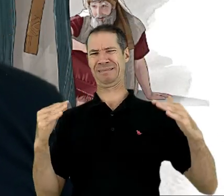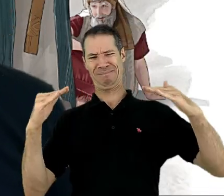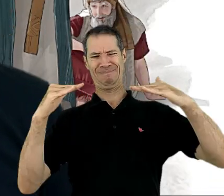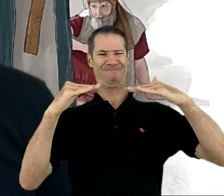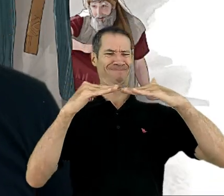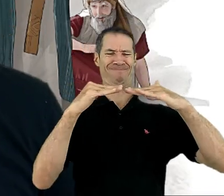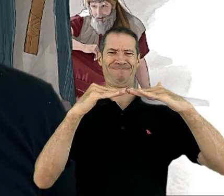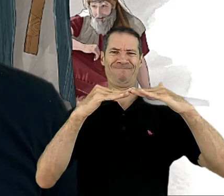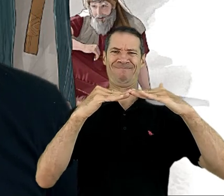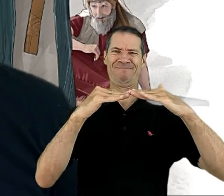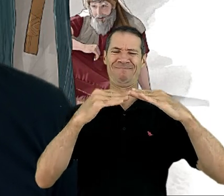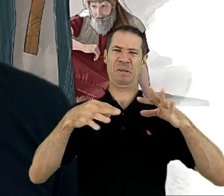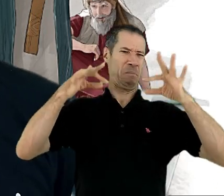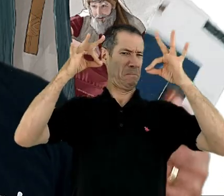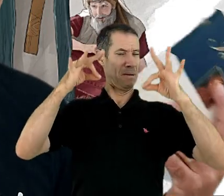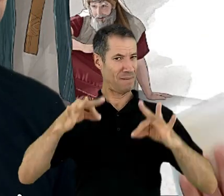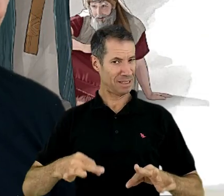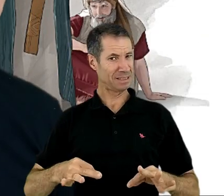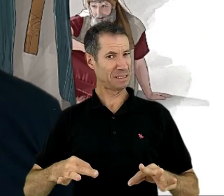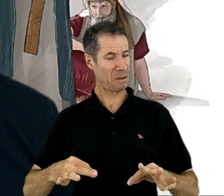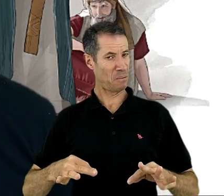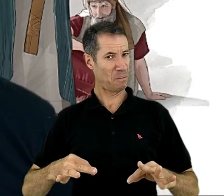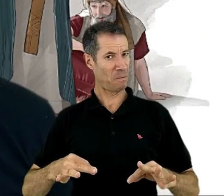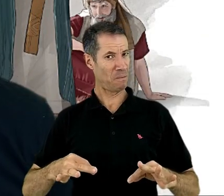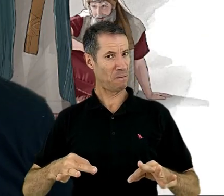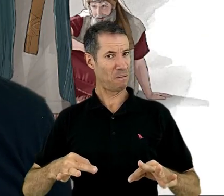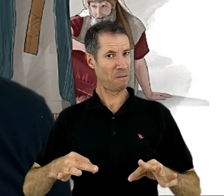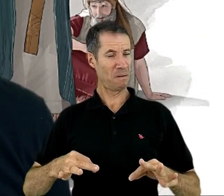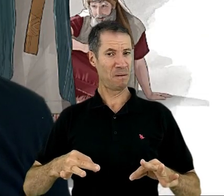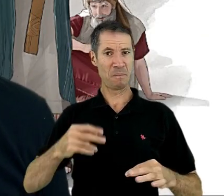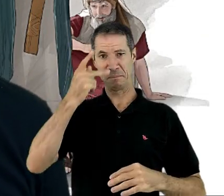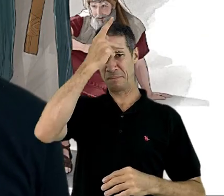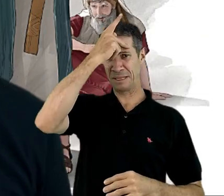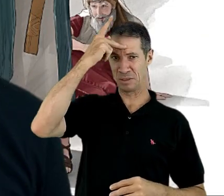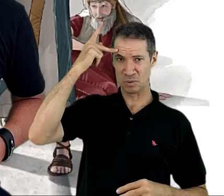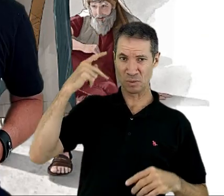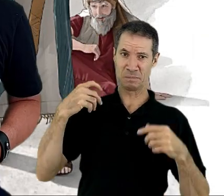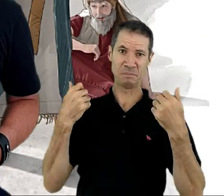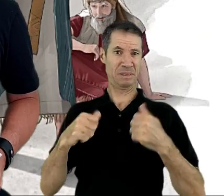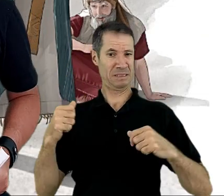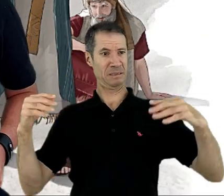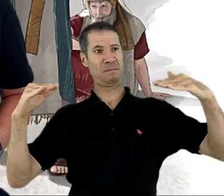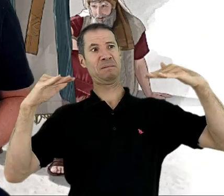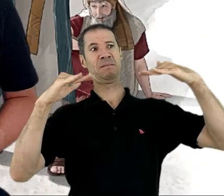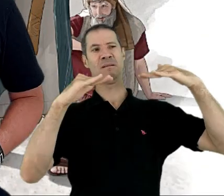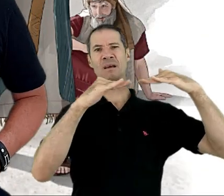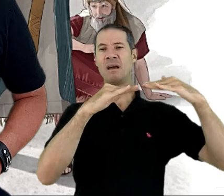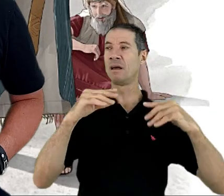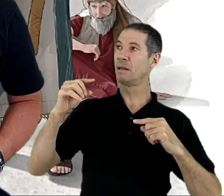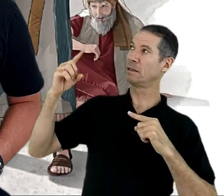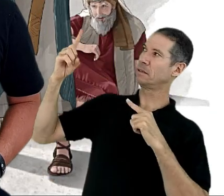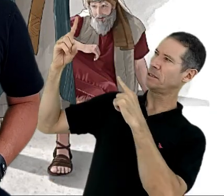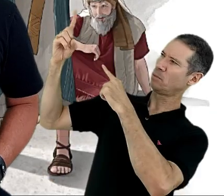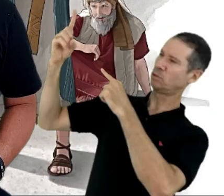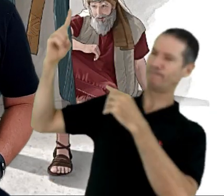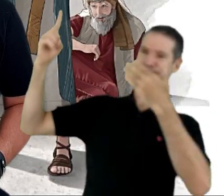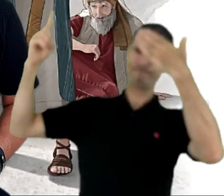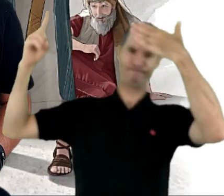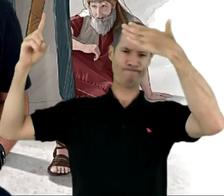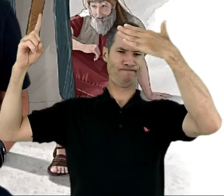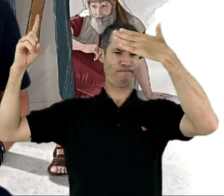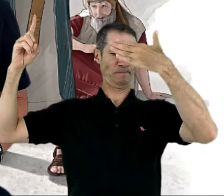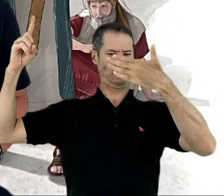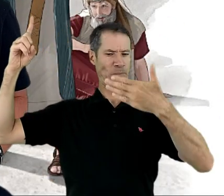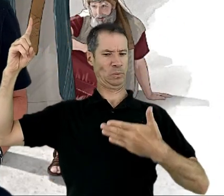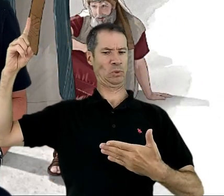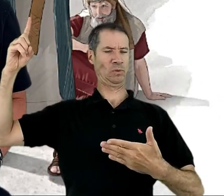é com a perfeição que o justo precisa alcançar. Deus nos prova além do que